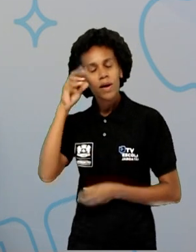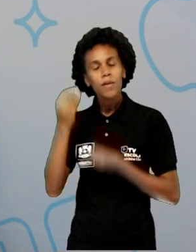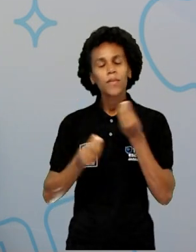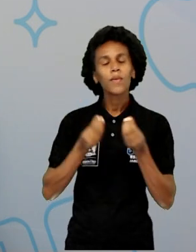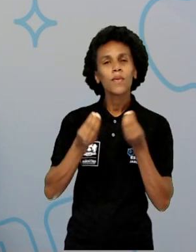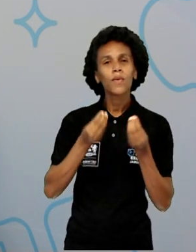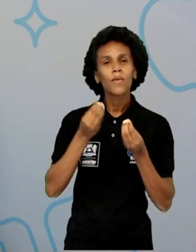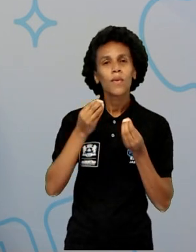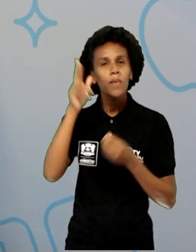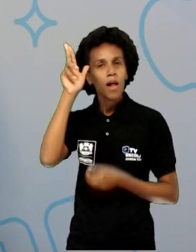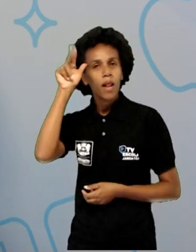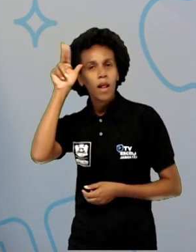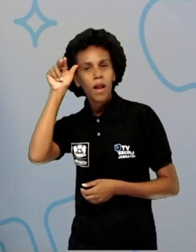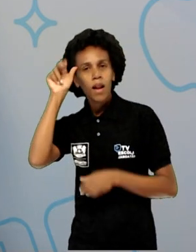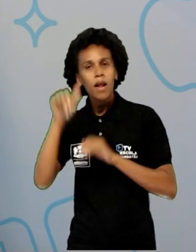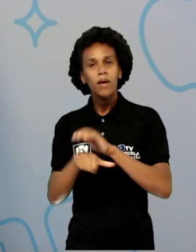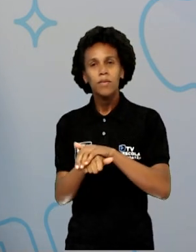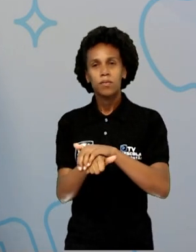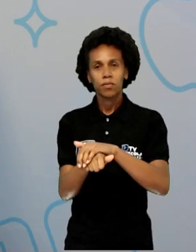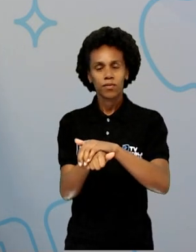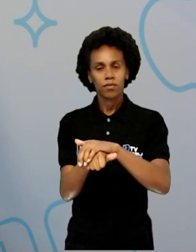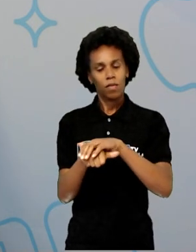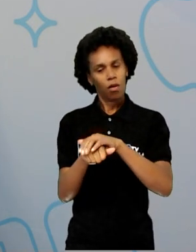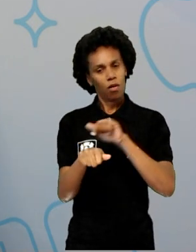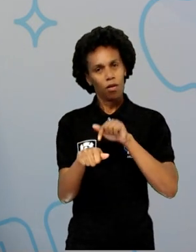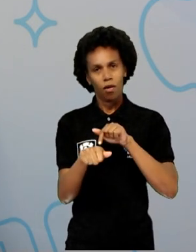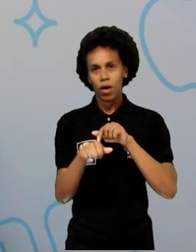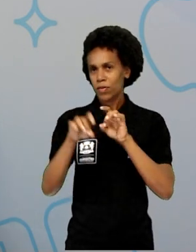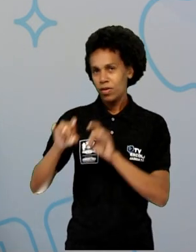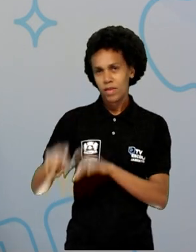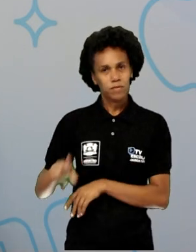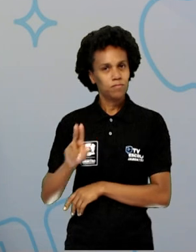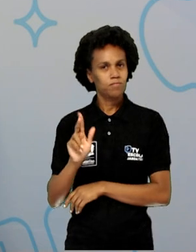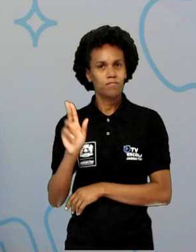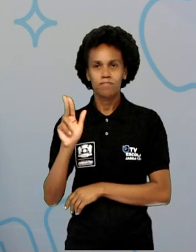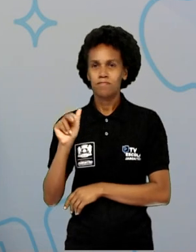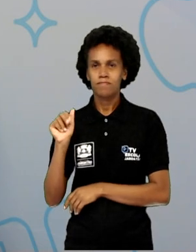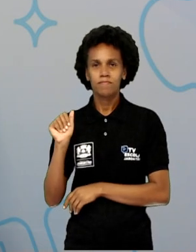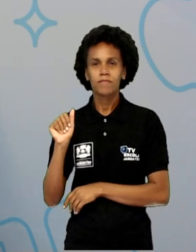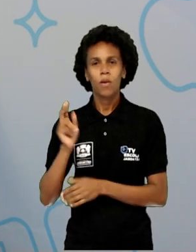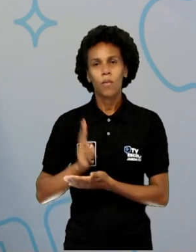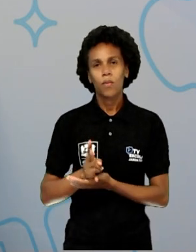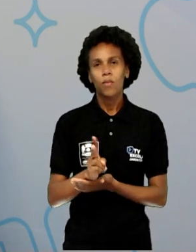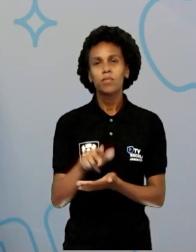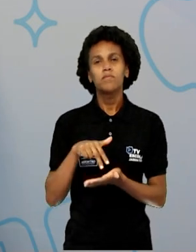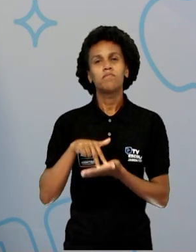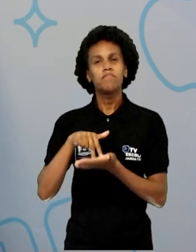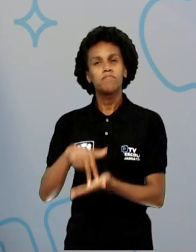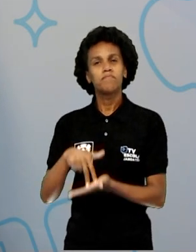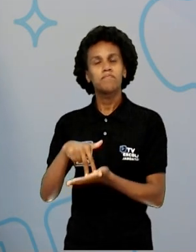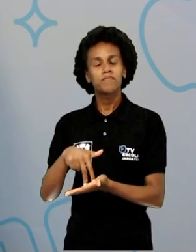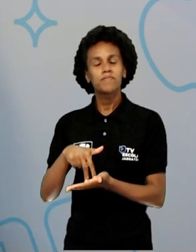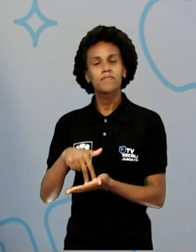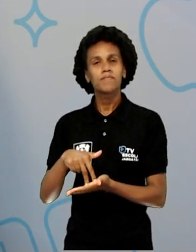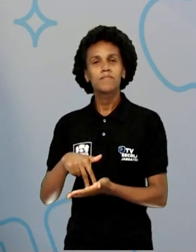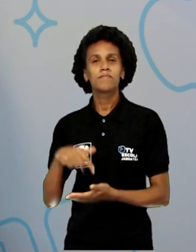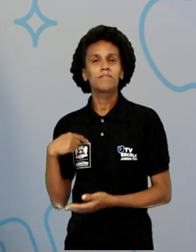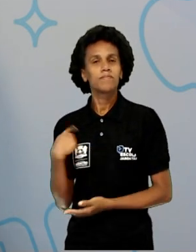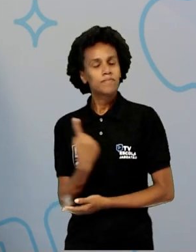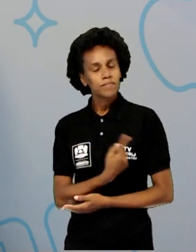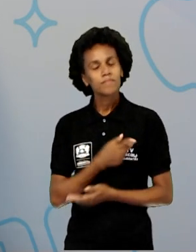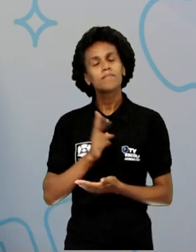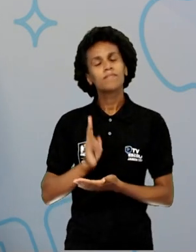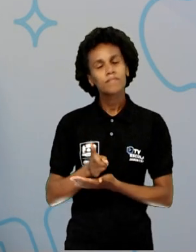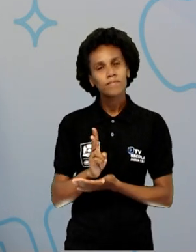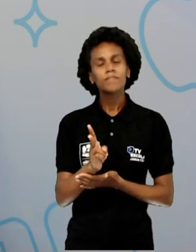A tartaruga, ela não desistiu, ela permaneceu firme. Então, continuemos assim, tá certo?